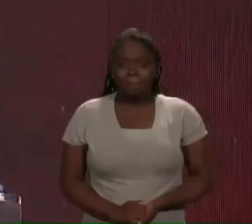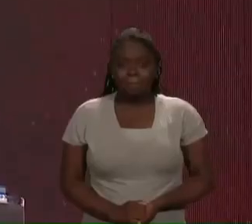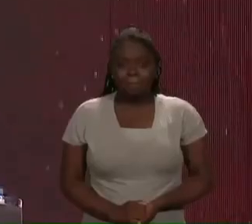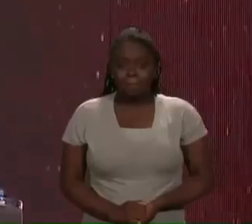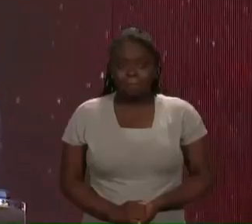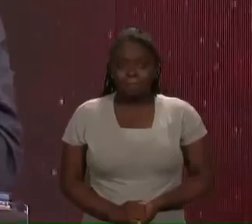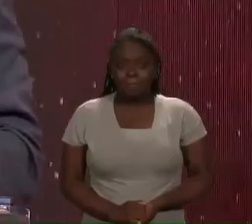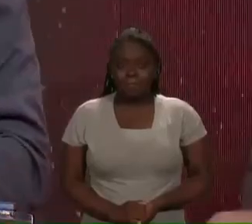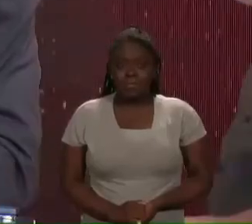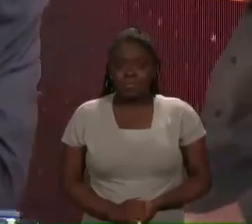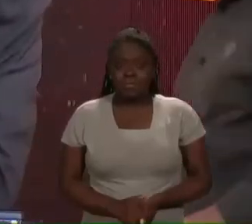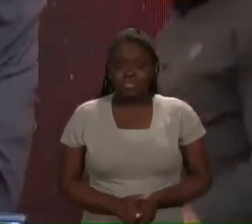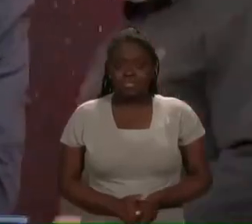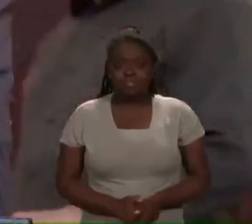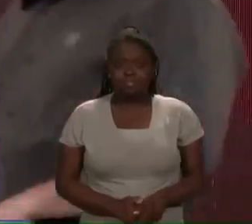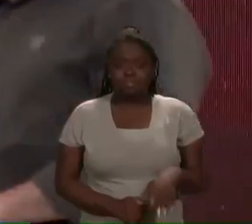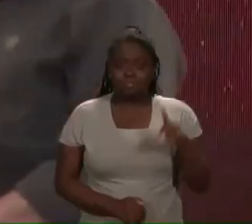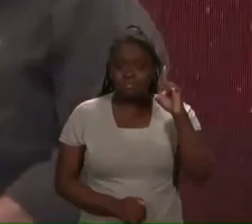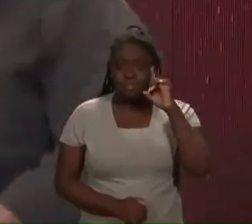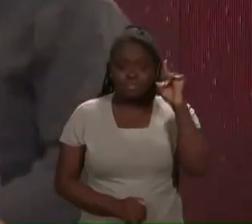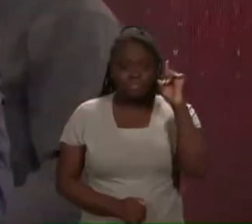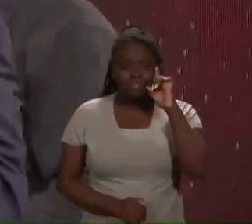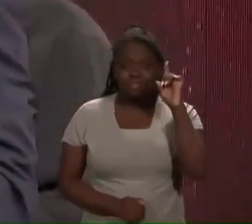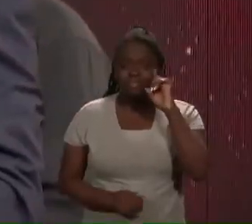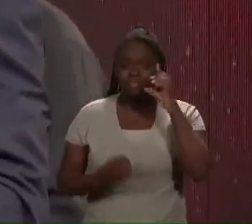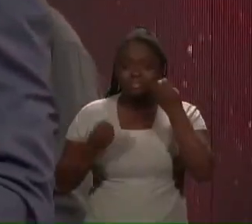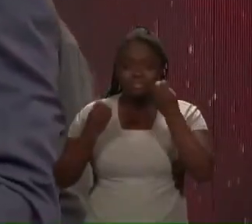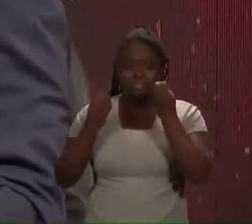Os meus dias são entregues a essa casa.